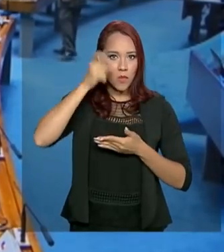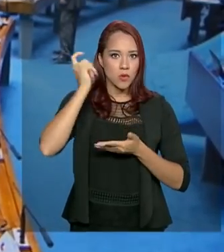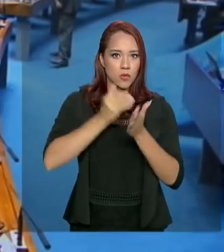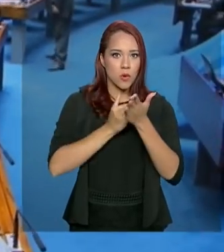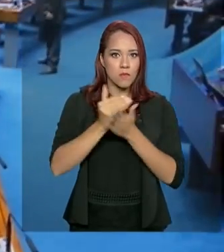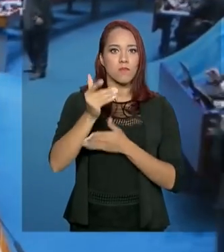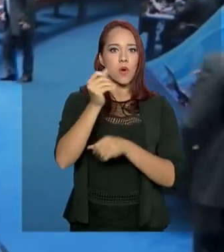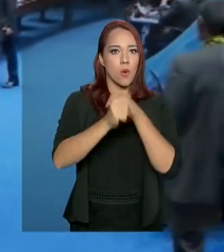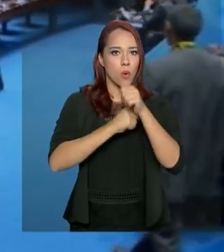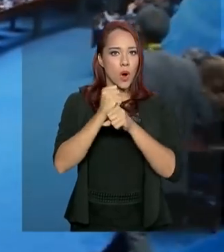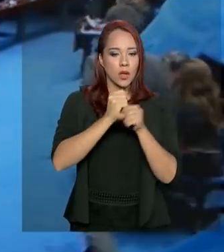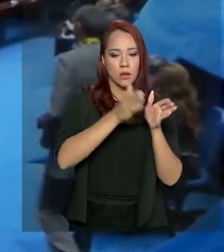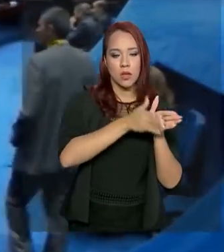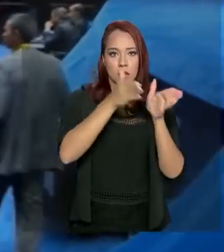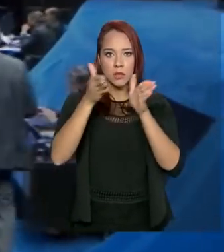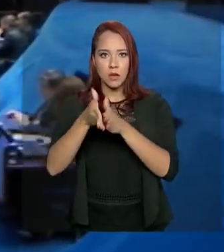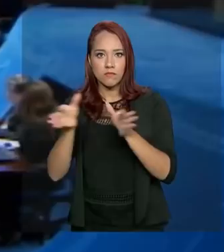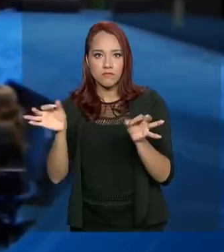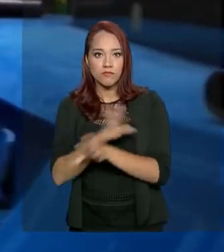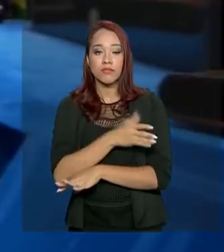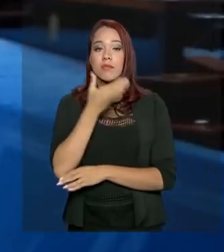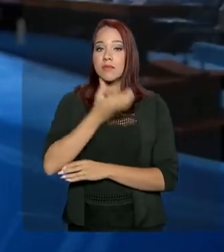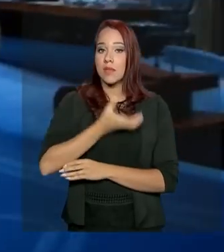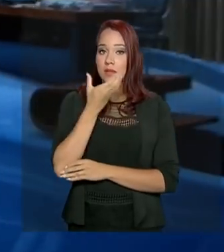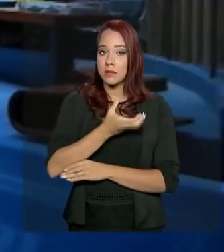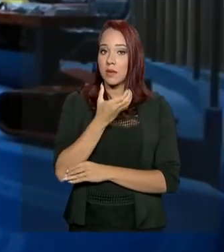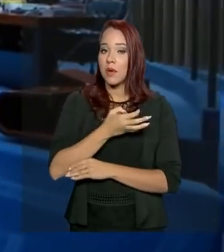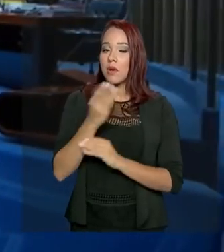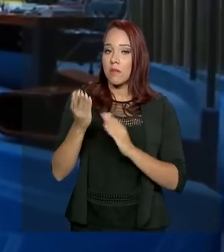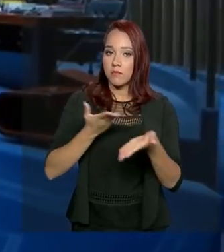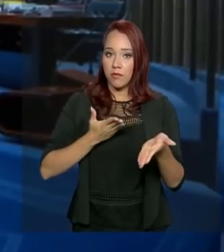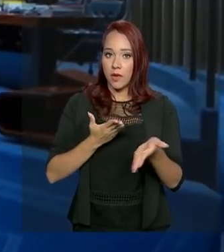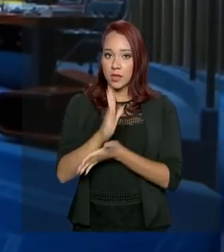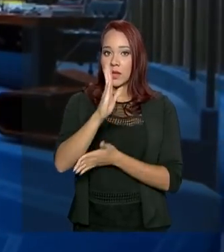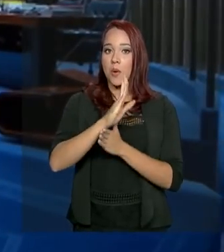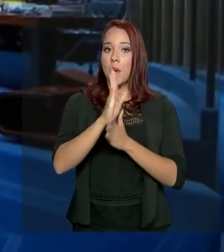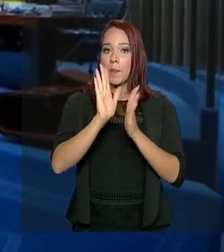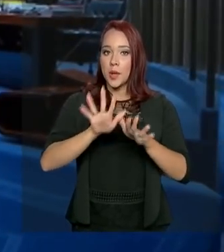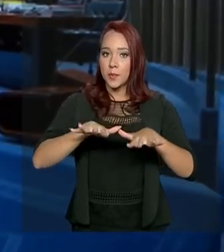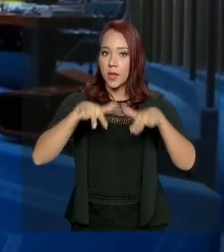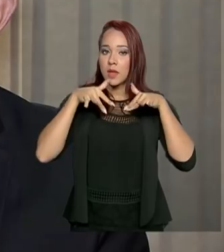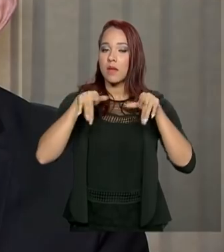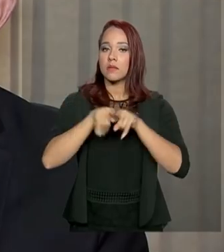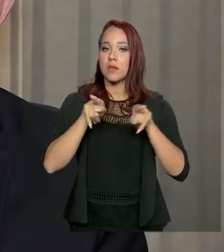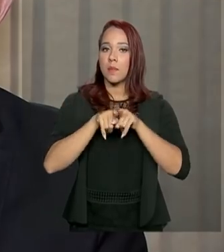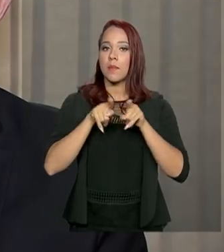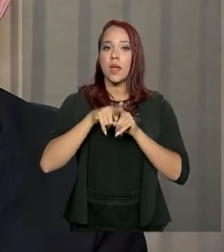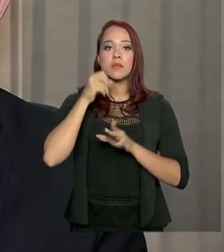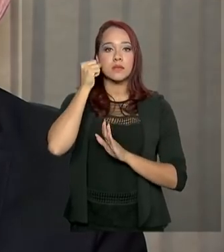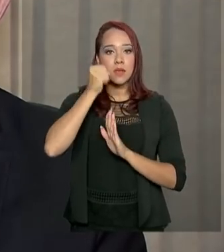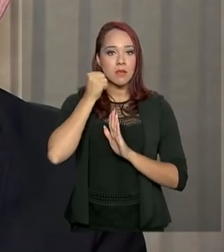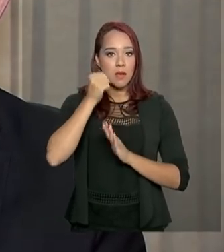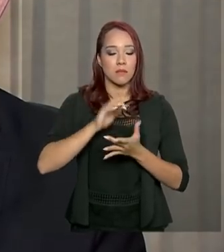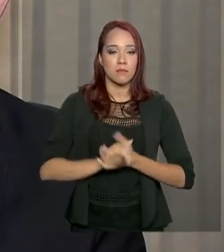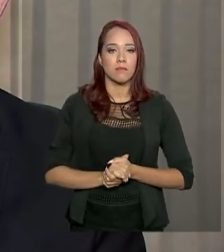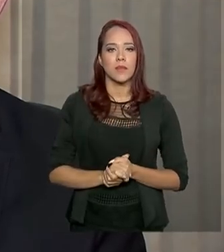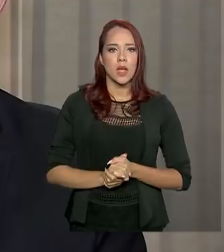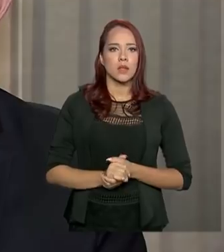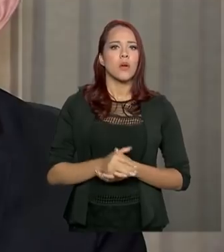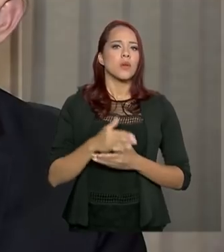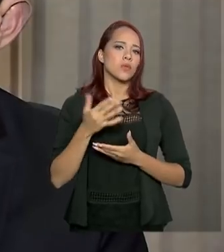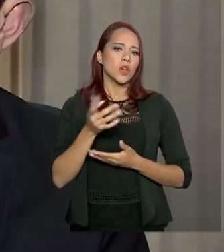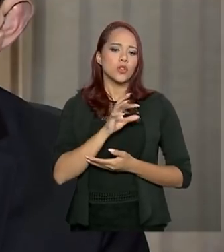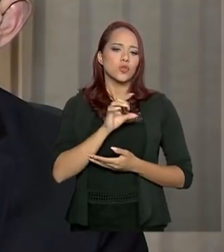e teve a tramitação encerrada em dezembro, com a aprovação pelo plenário do Senado. Não é exatamente a